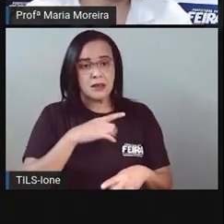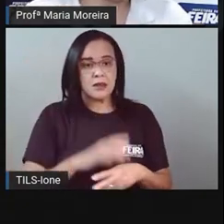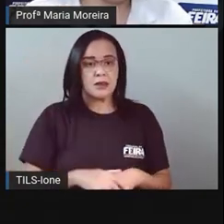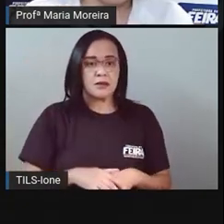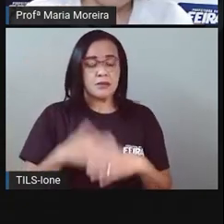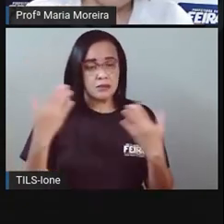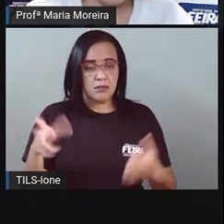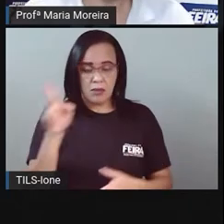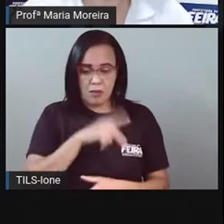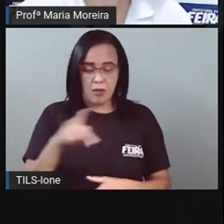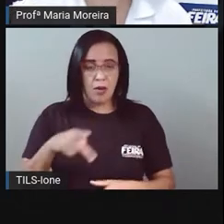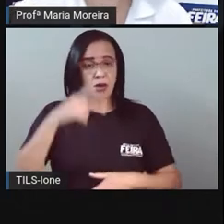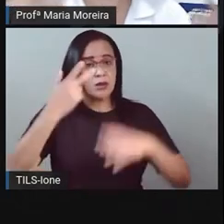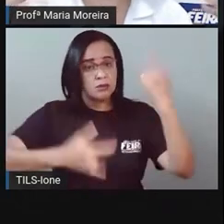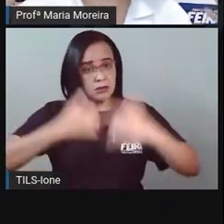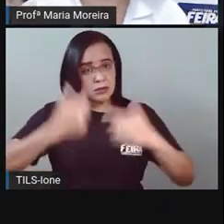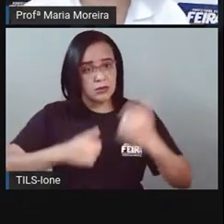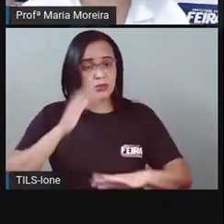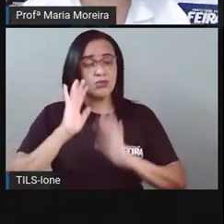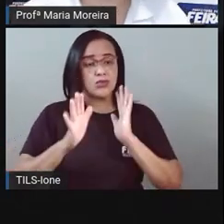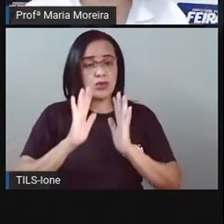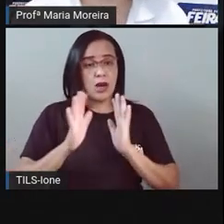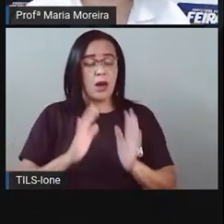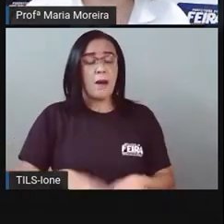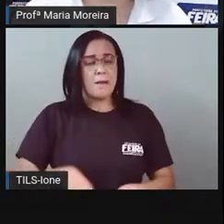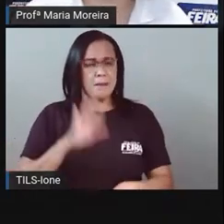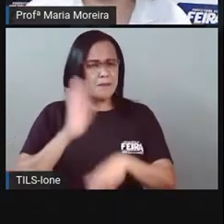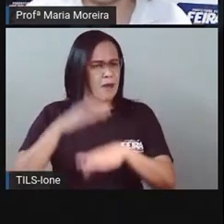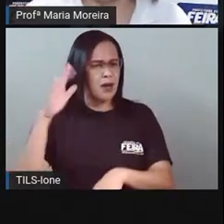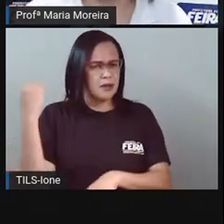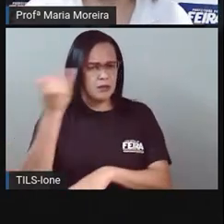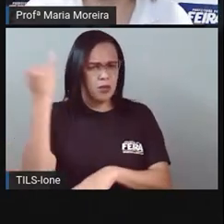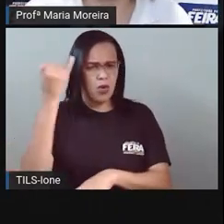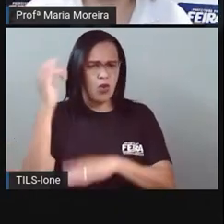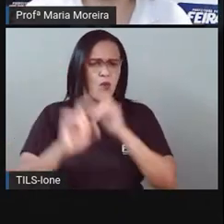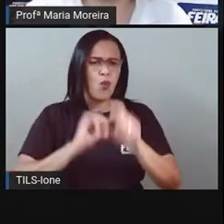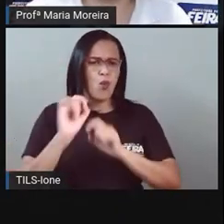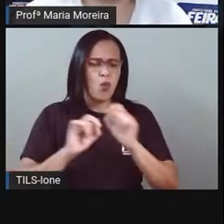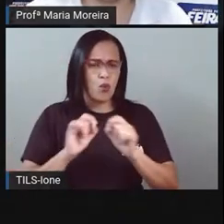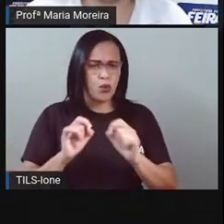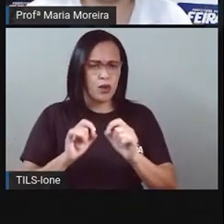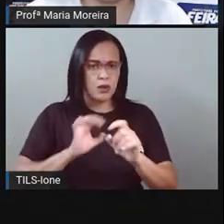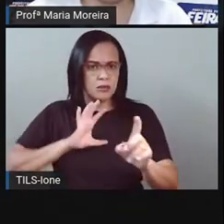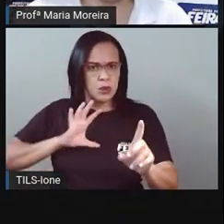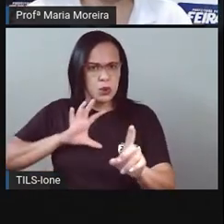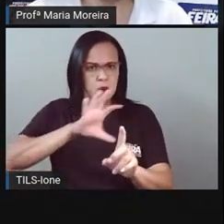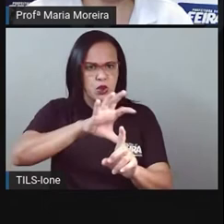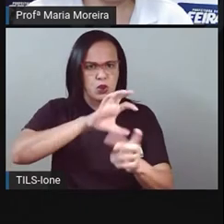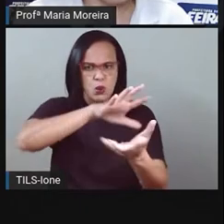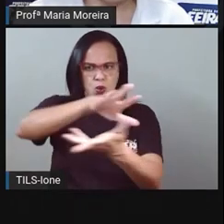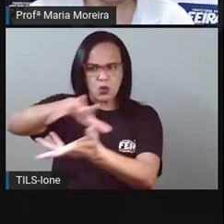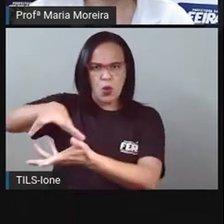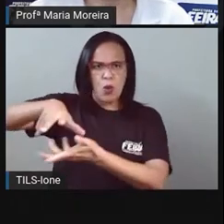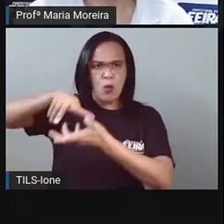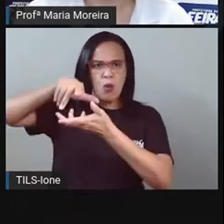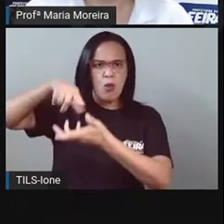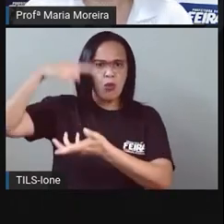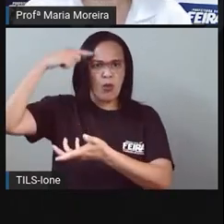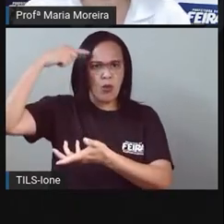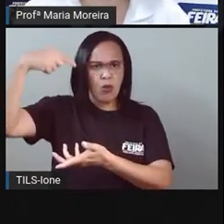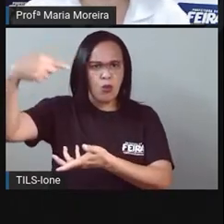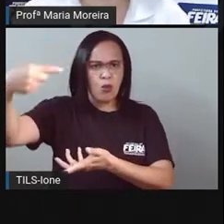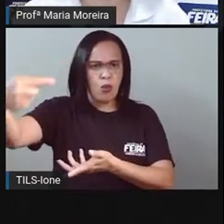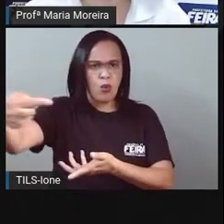os mais importantes. E o que tinha aí uma influência direta, né, no nosso dia a dia, era o movimento de rotação